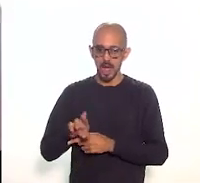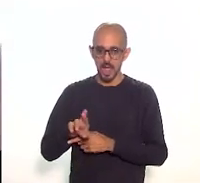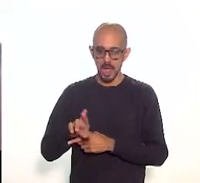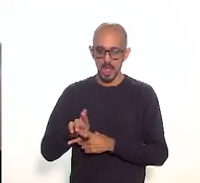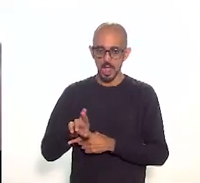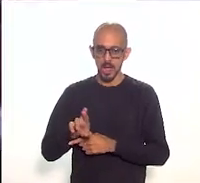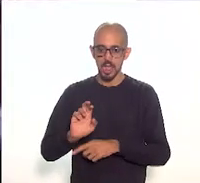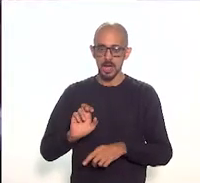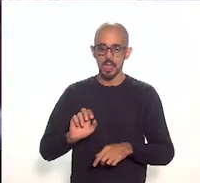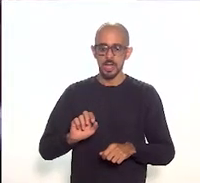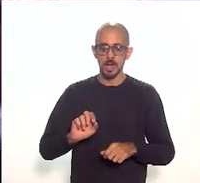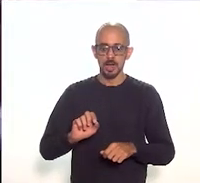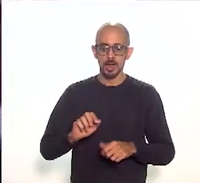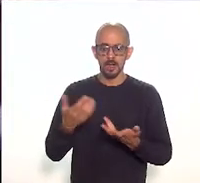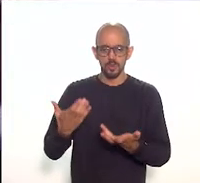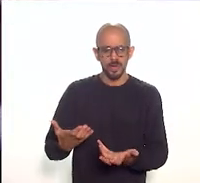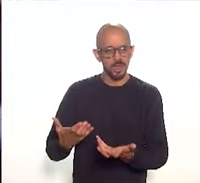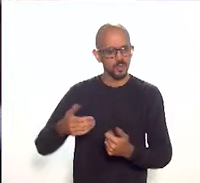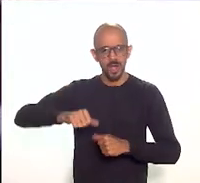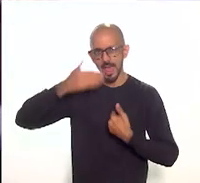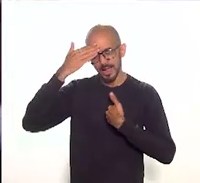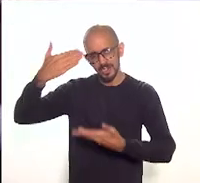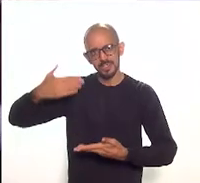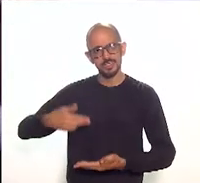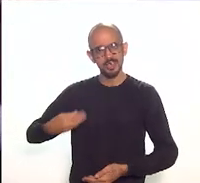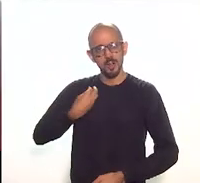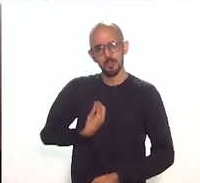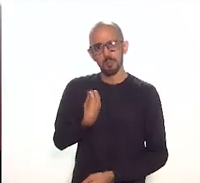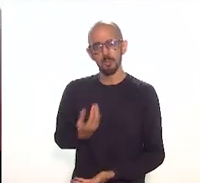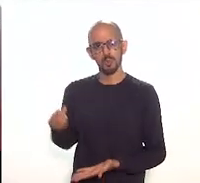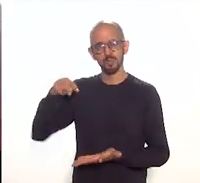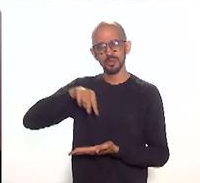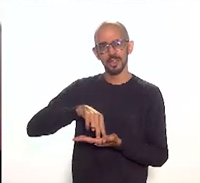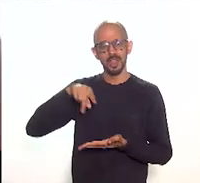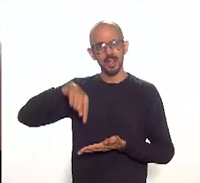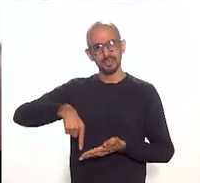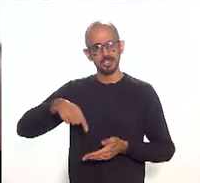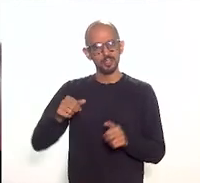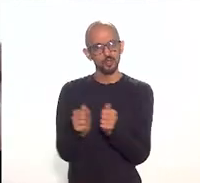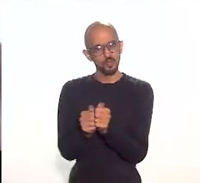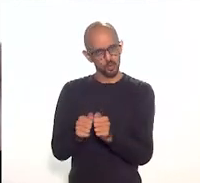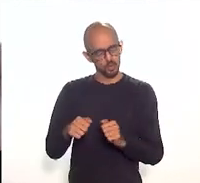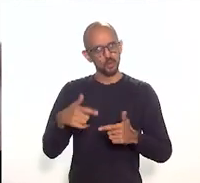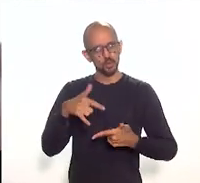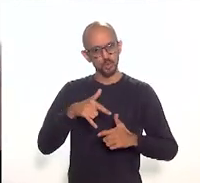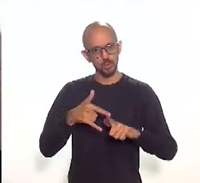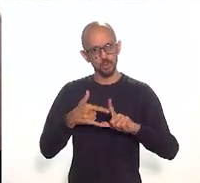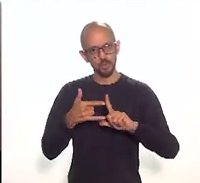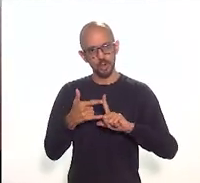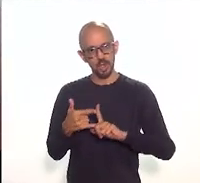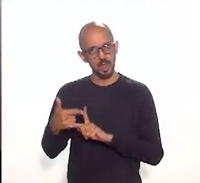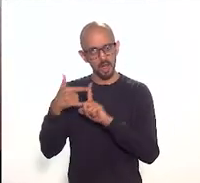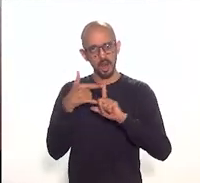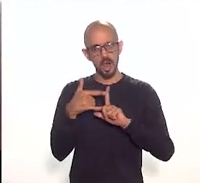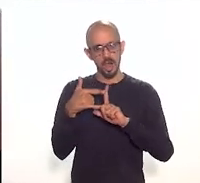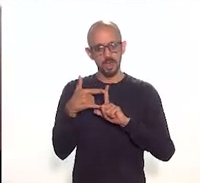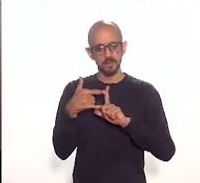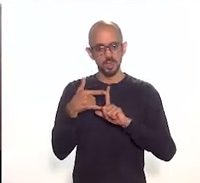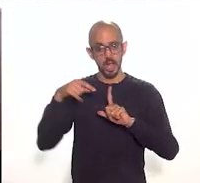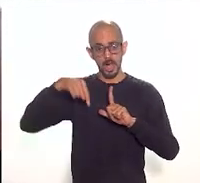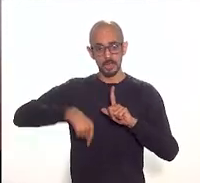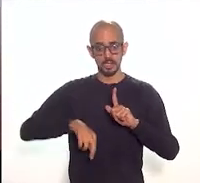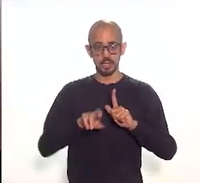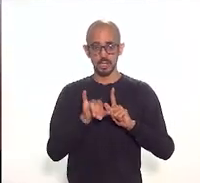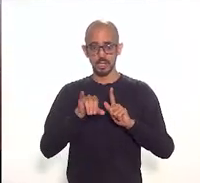Então, eu gostaria de agradecer a oportunidade de estar participando desse grupo, dizer que aqui na RioTú esse projeto